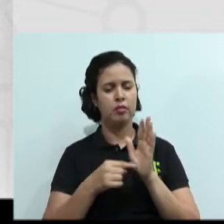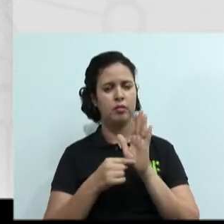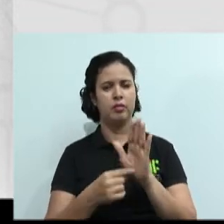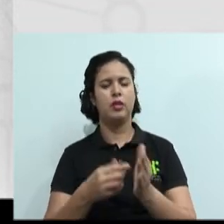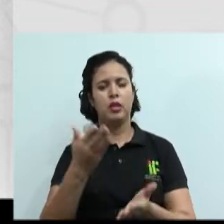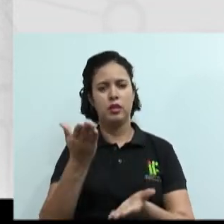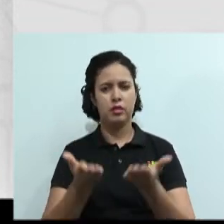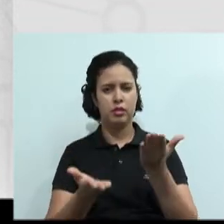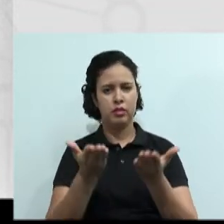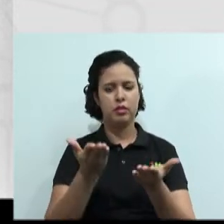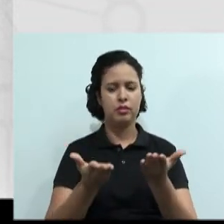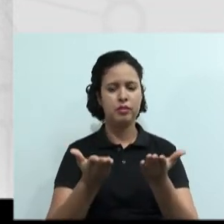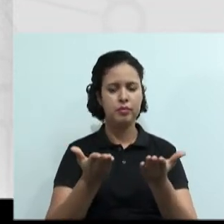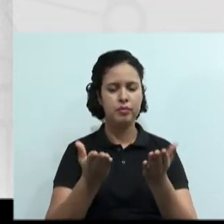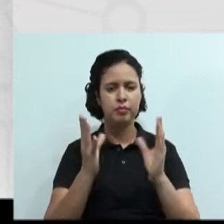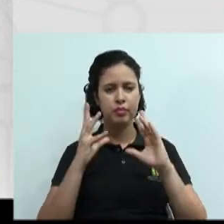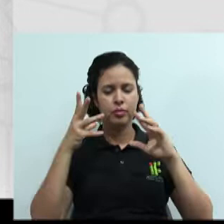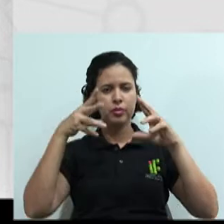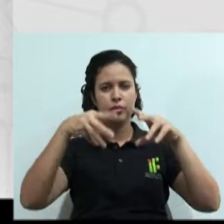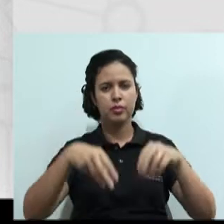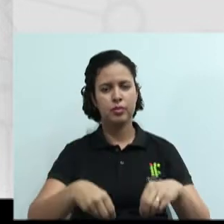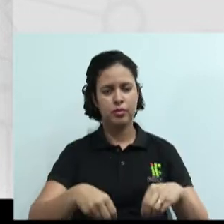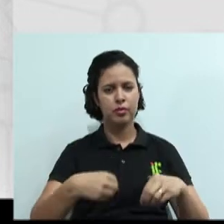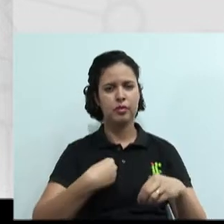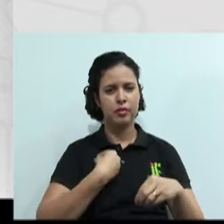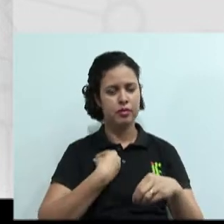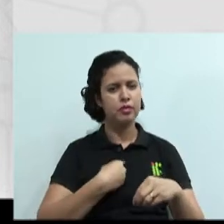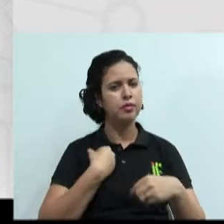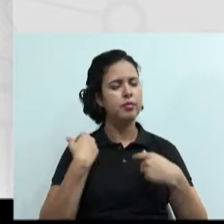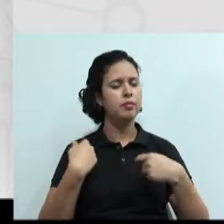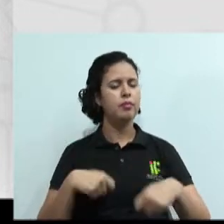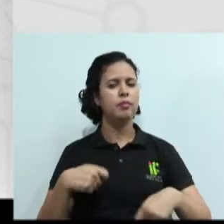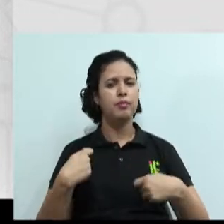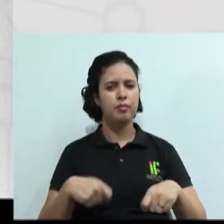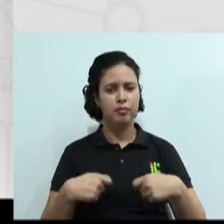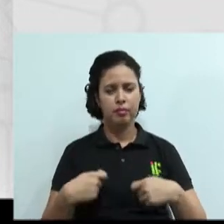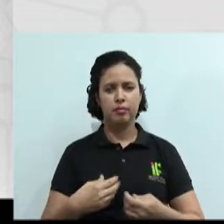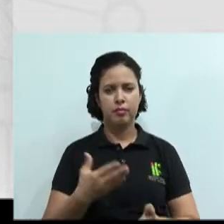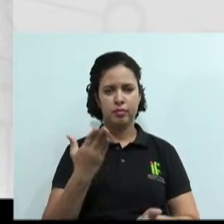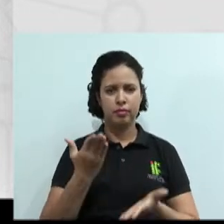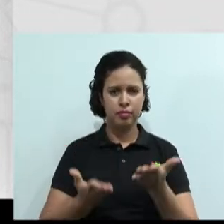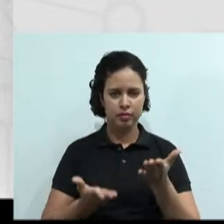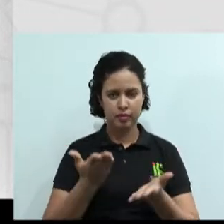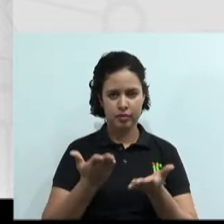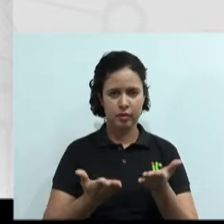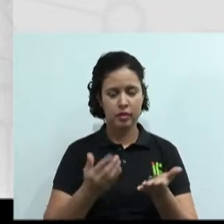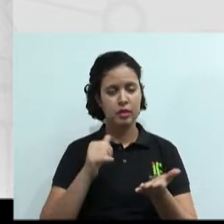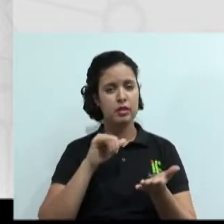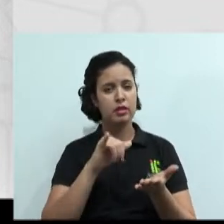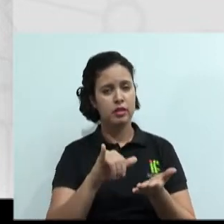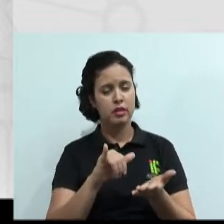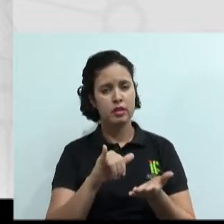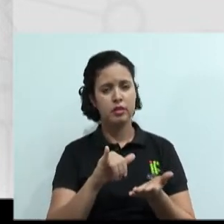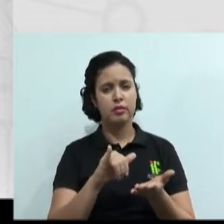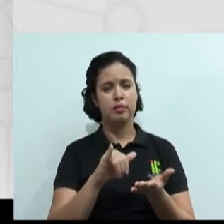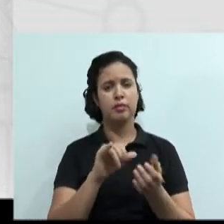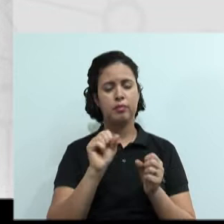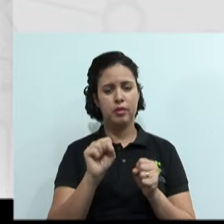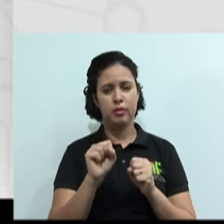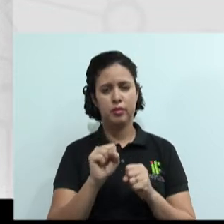sabemos que tudo na vida tem que ser equilibrado. Nós precisamos ser equilibrado na nossa vida, né? Porque senão isso pode trazer um